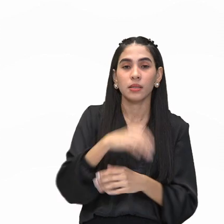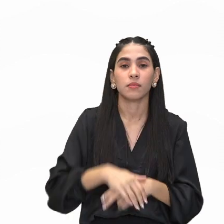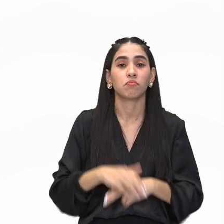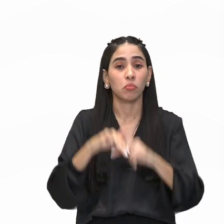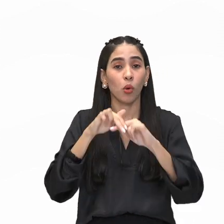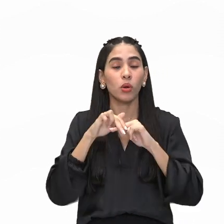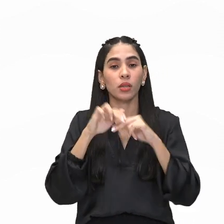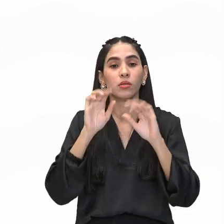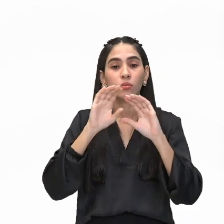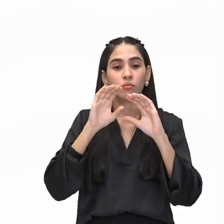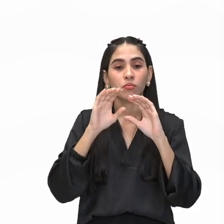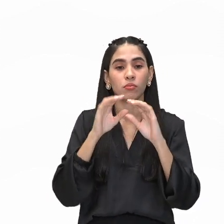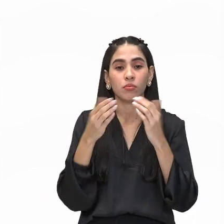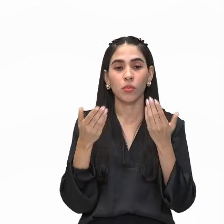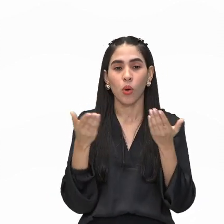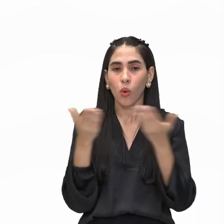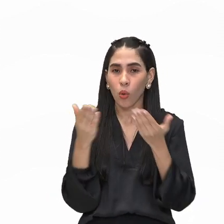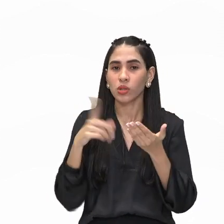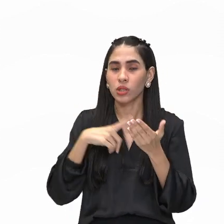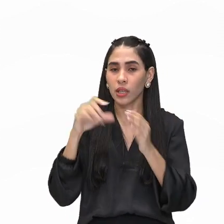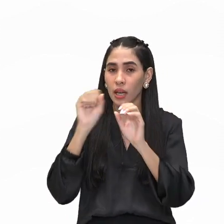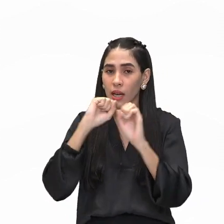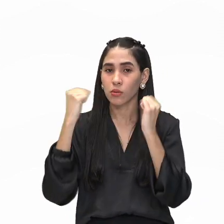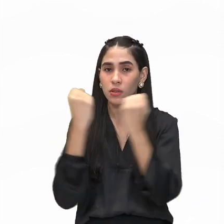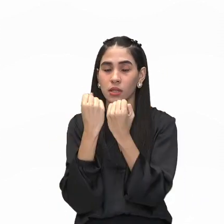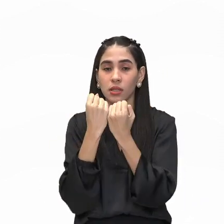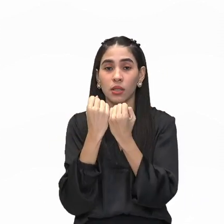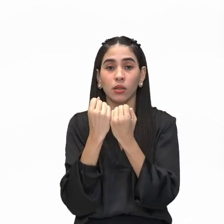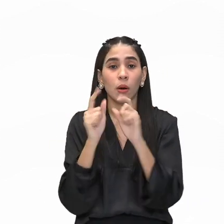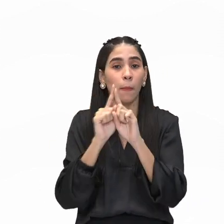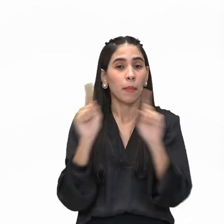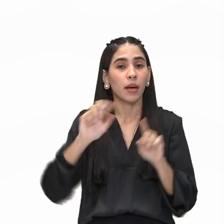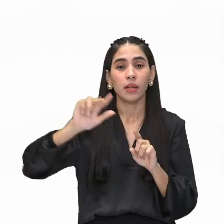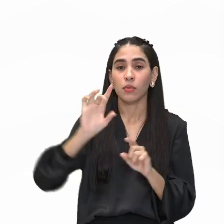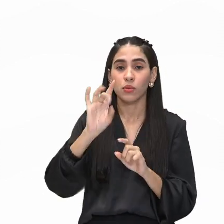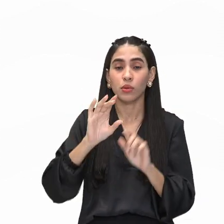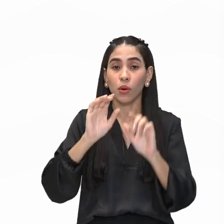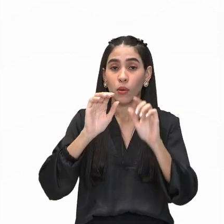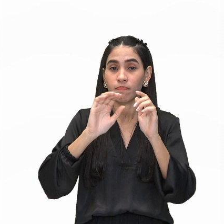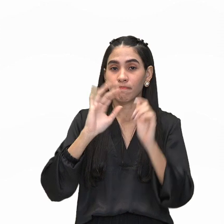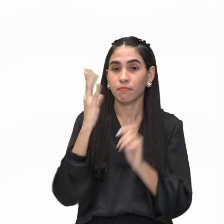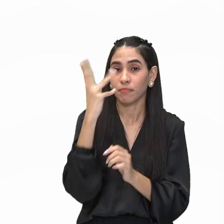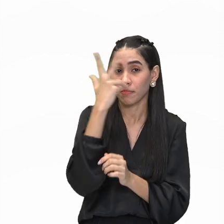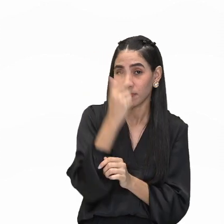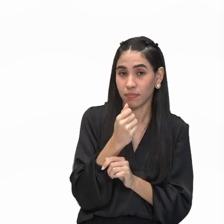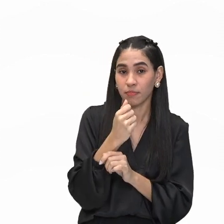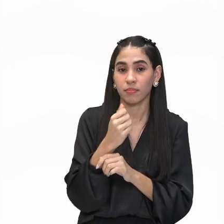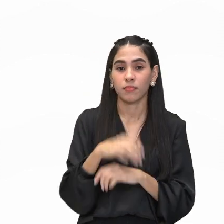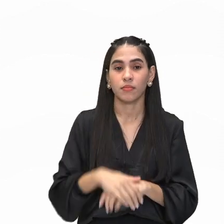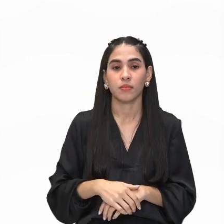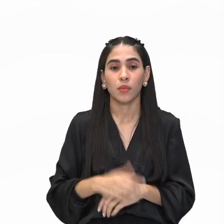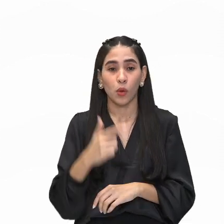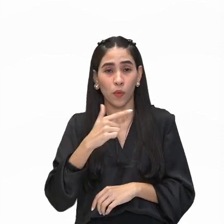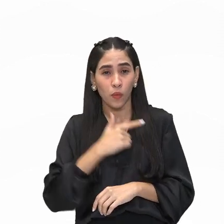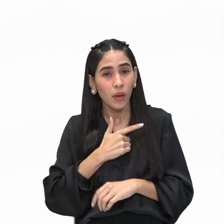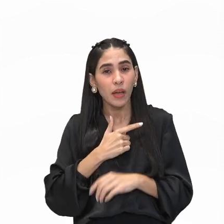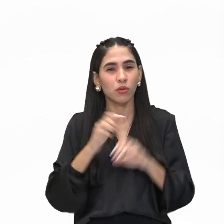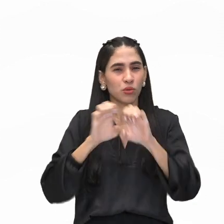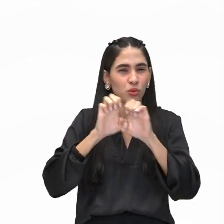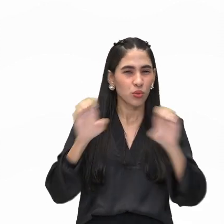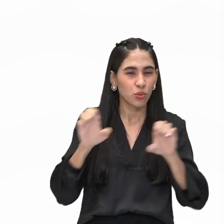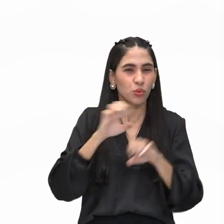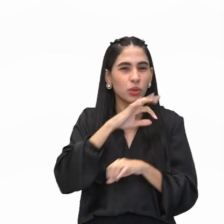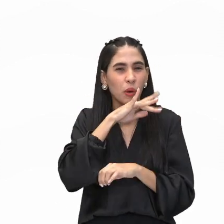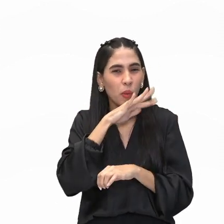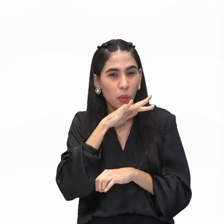é comum até hoje. Mas não só a beleza que interessa a arte. O feio, o grotesco e o